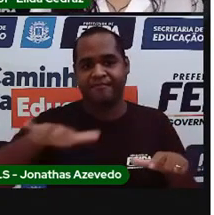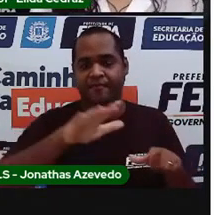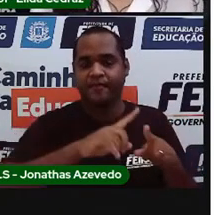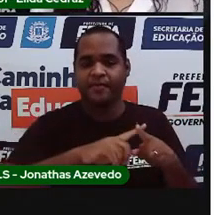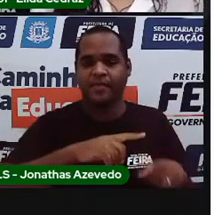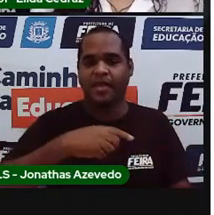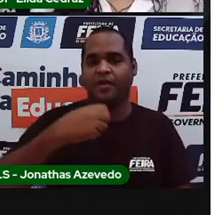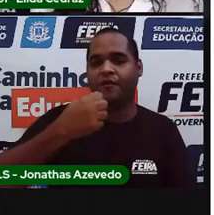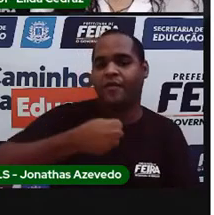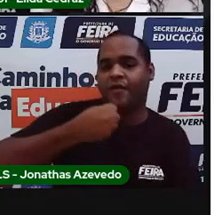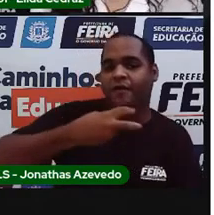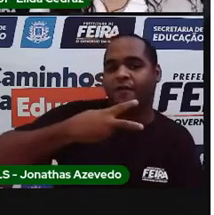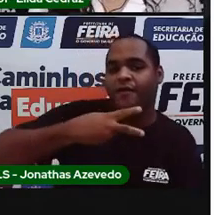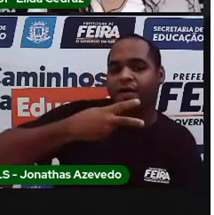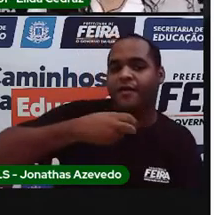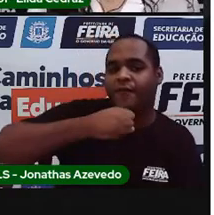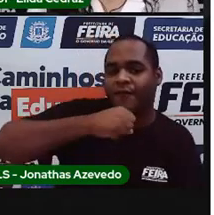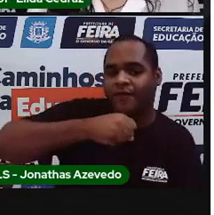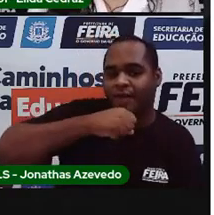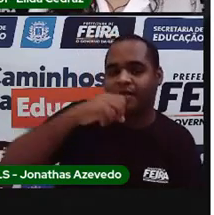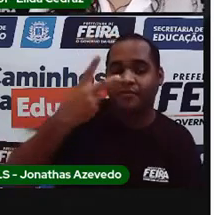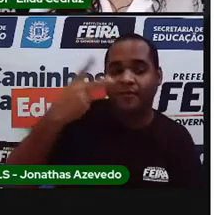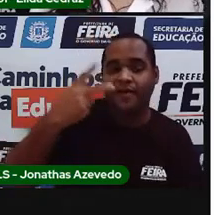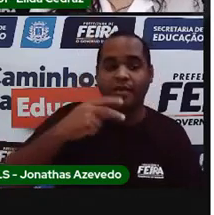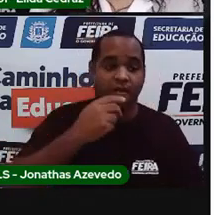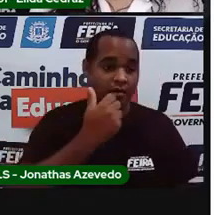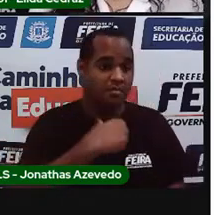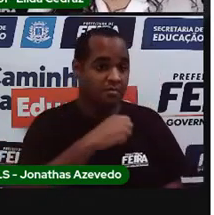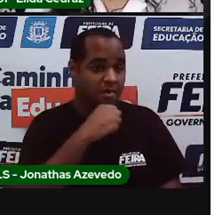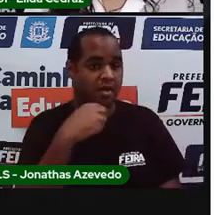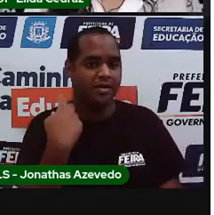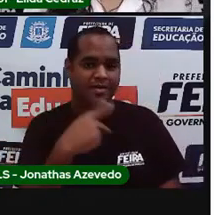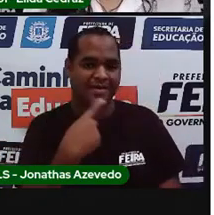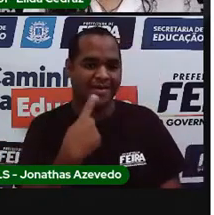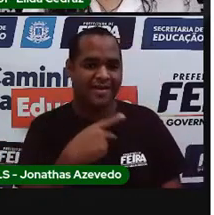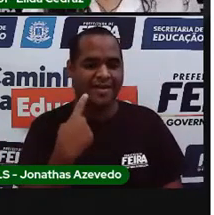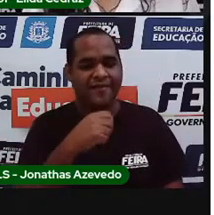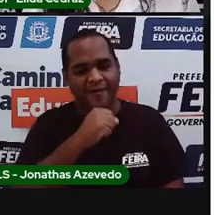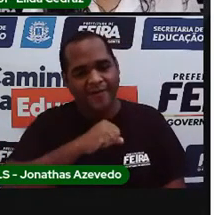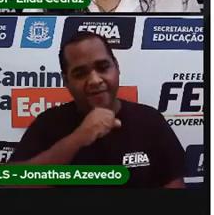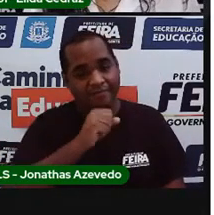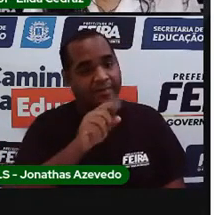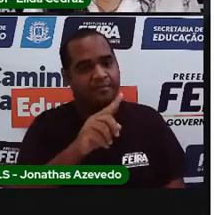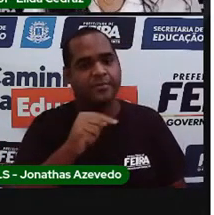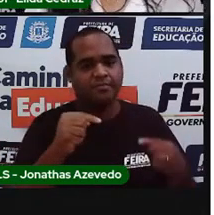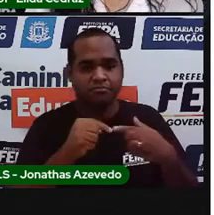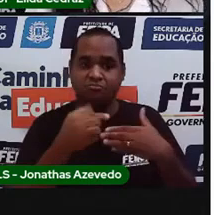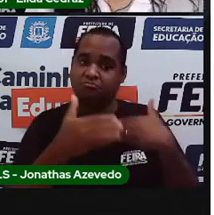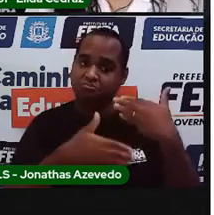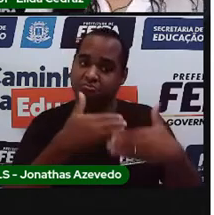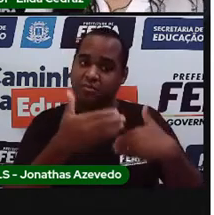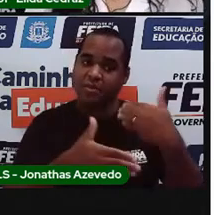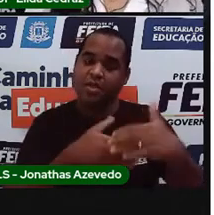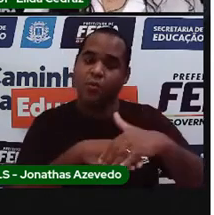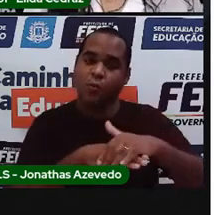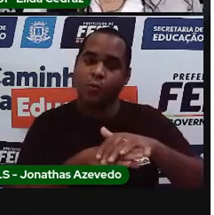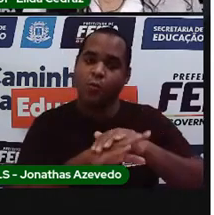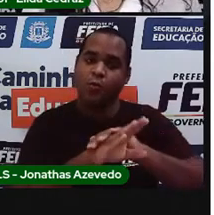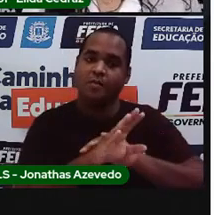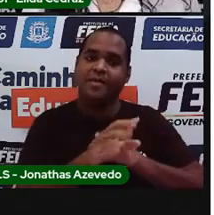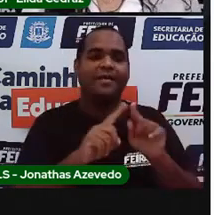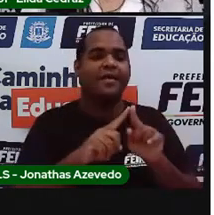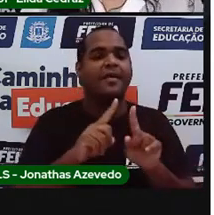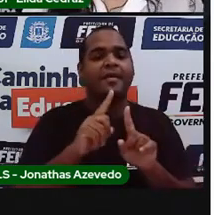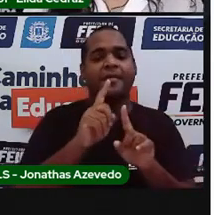bisavós maternos. Os avós da minha mãe. Por tradição, passamos